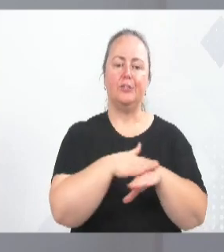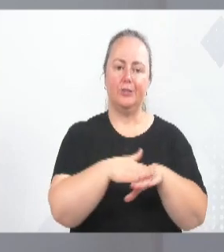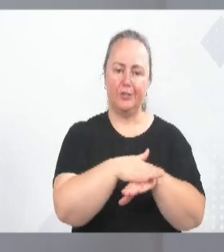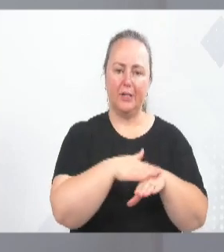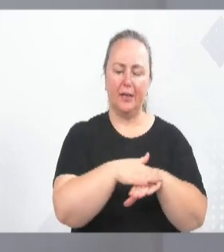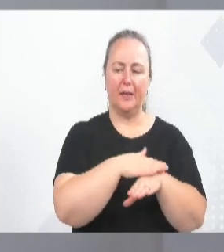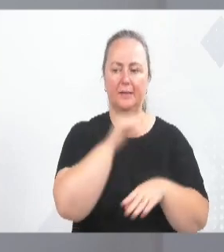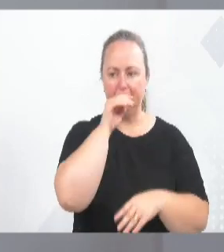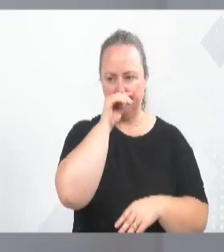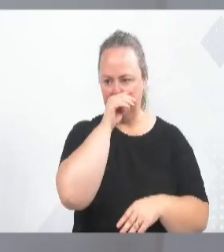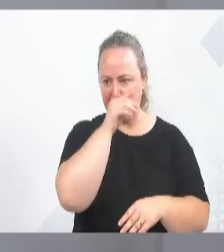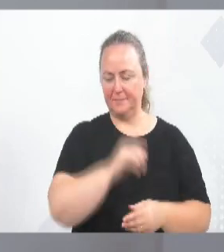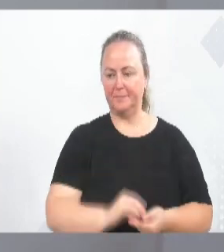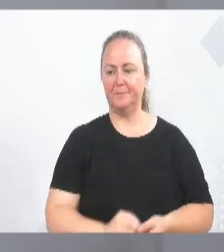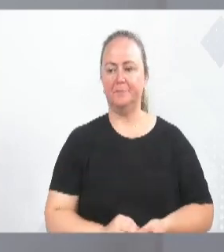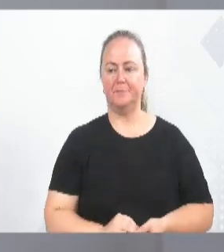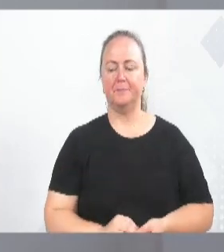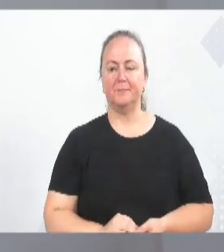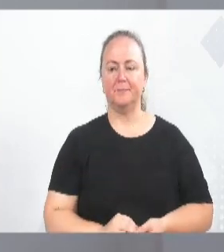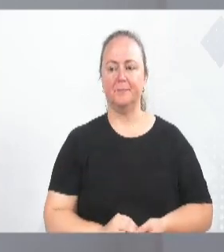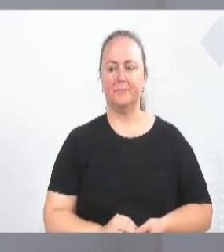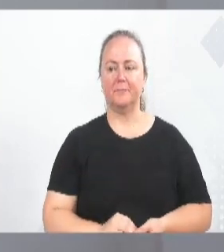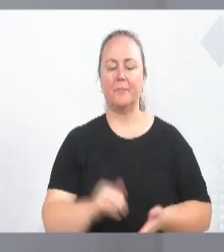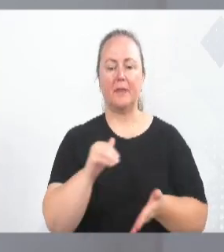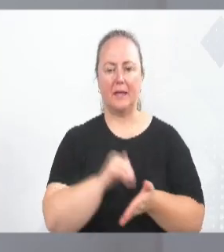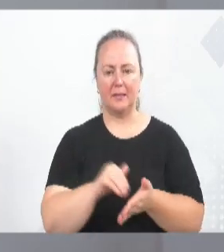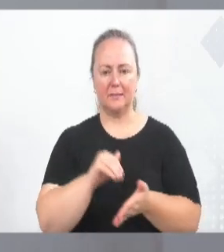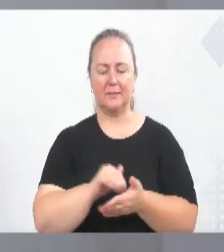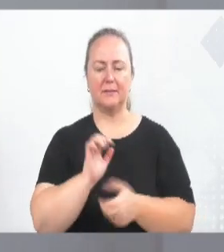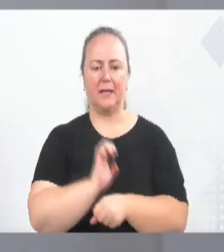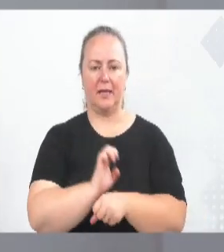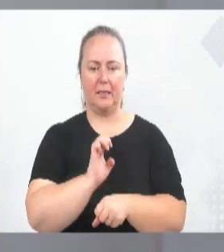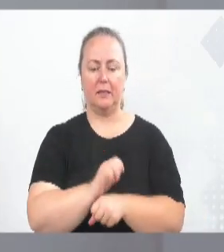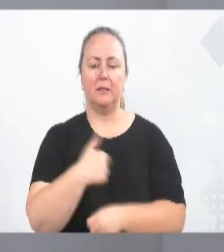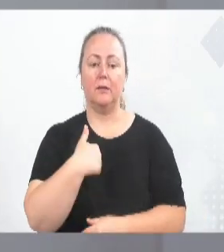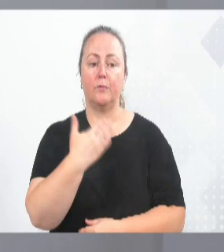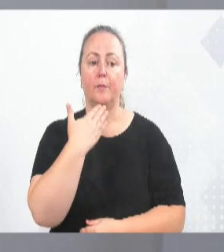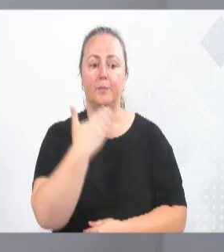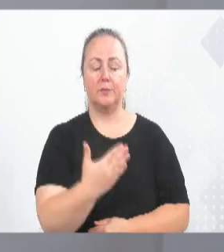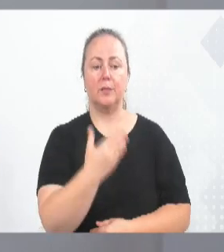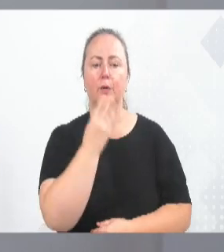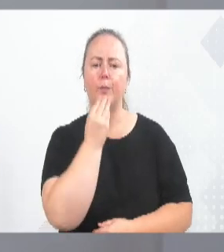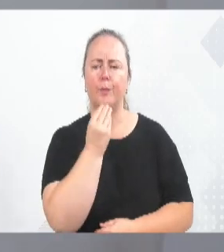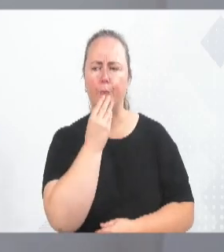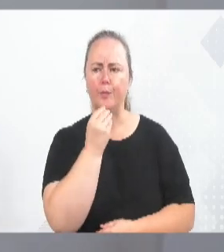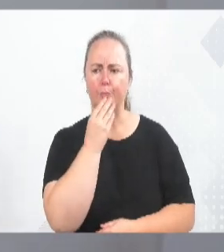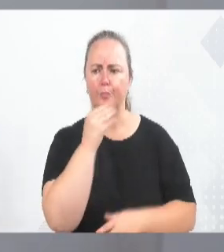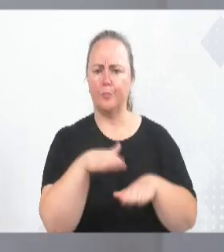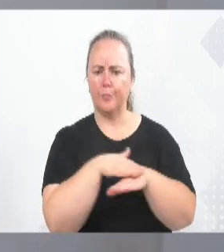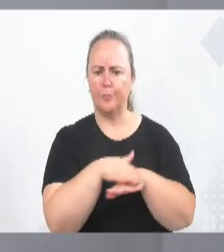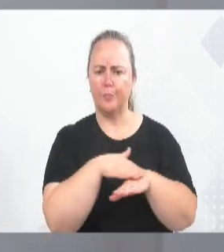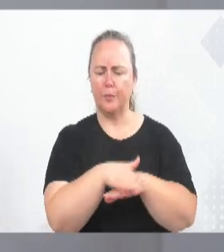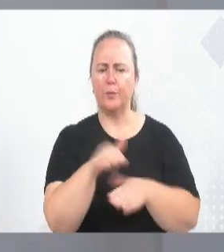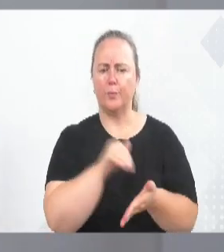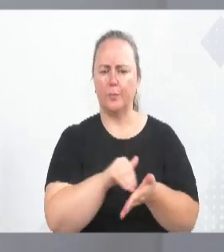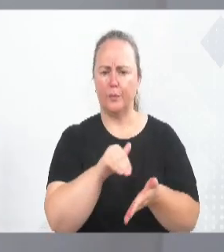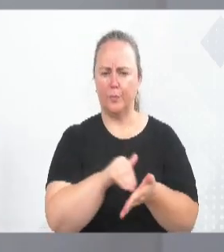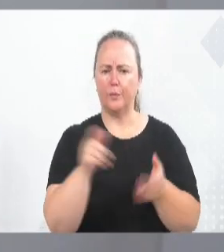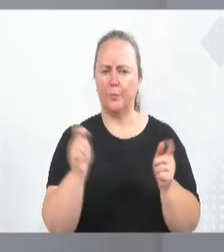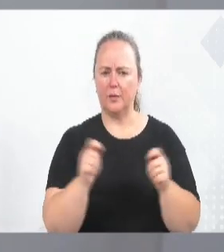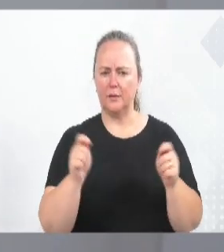do Estado de Saúde. Peço aqui ao vereador Bruno, que tenha um contato com a secretária